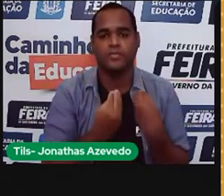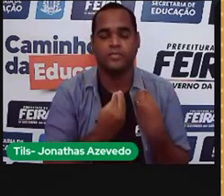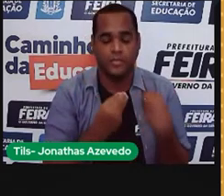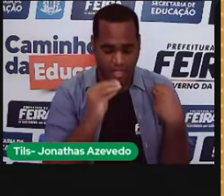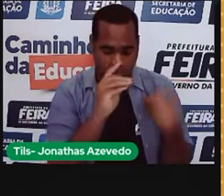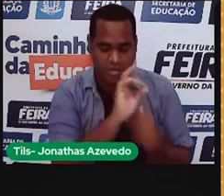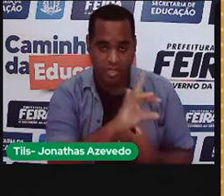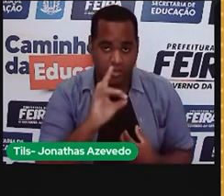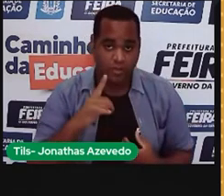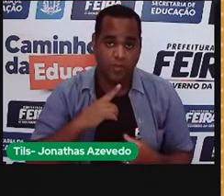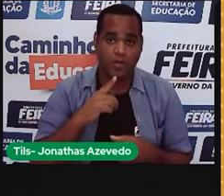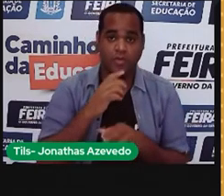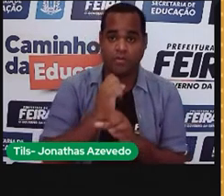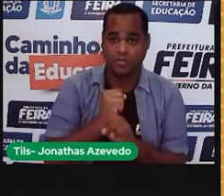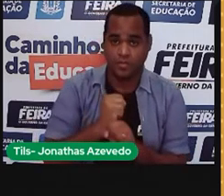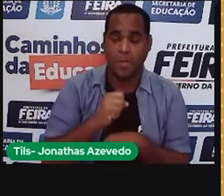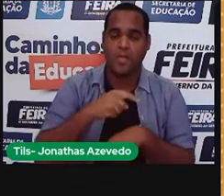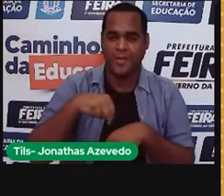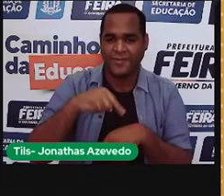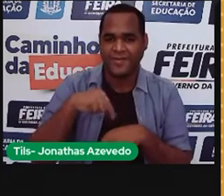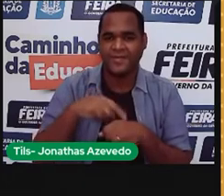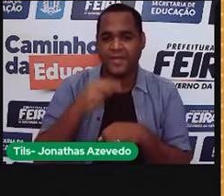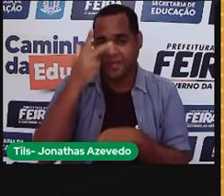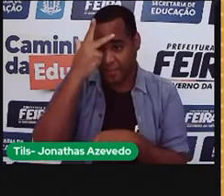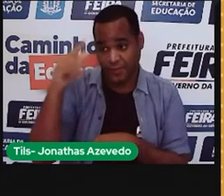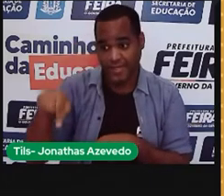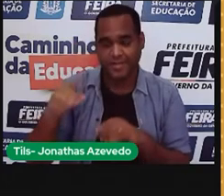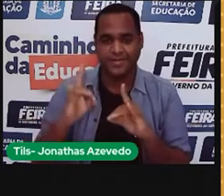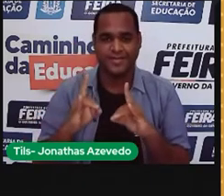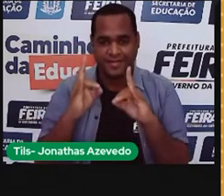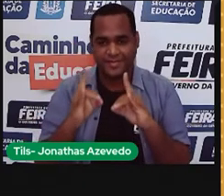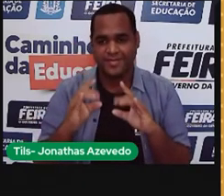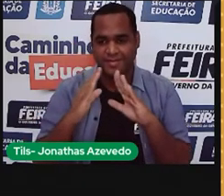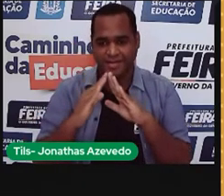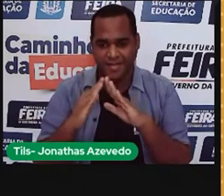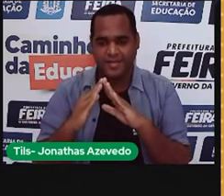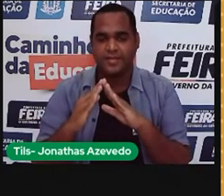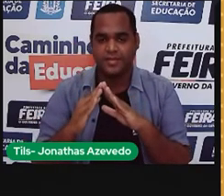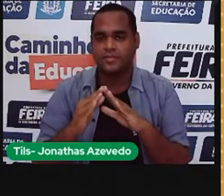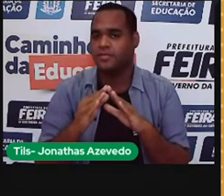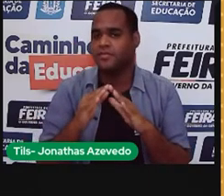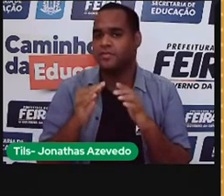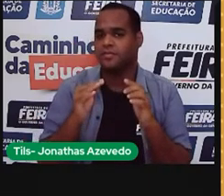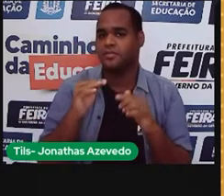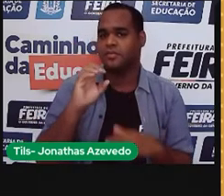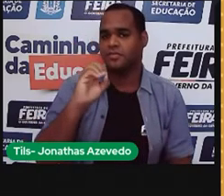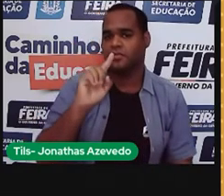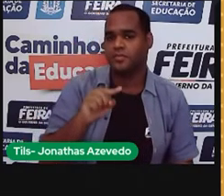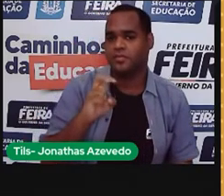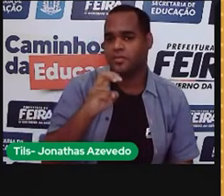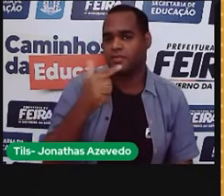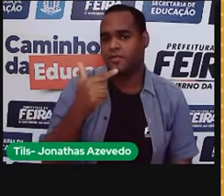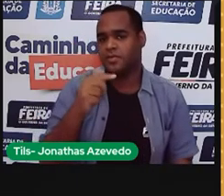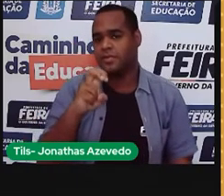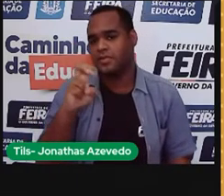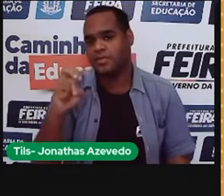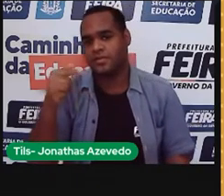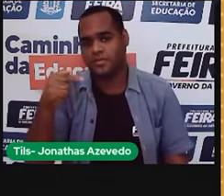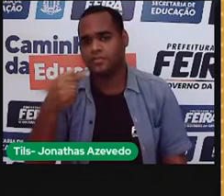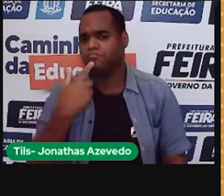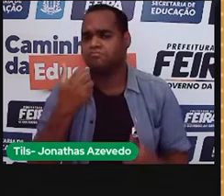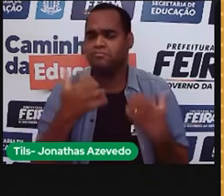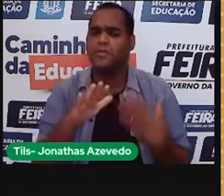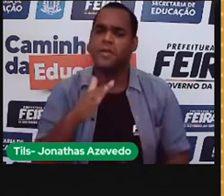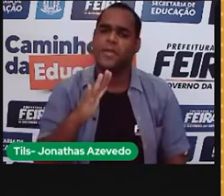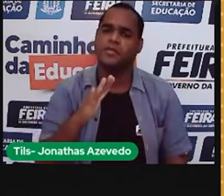Cada quilowatts hora, numa residência, custa isso aqui, 0,52557. Dá